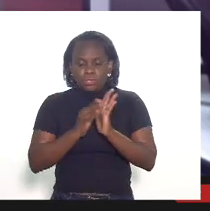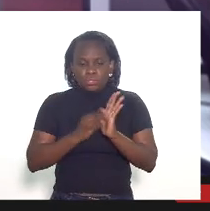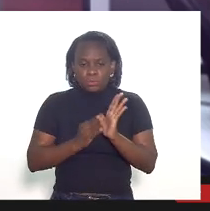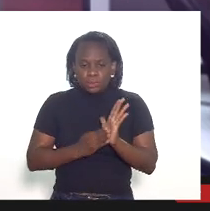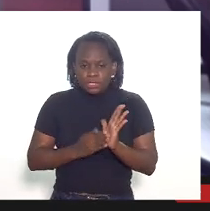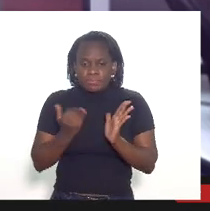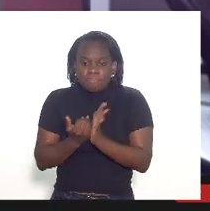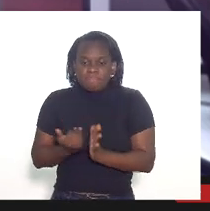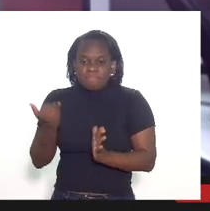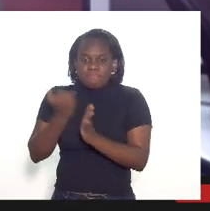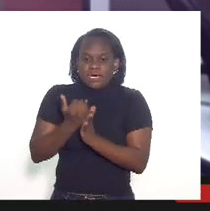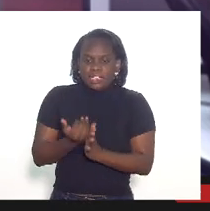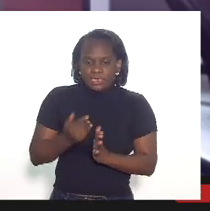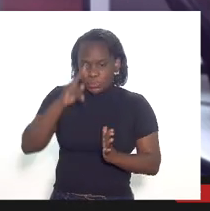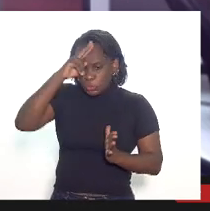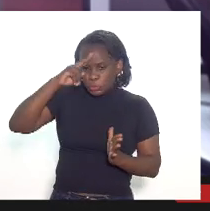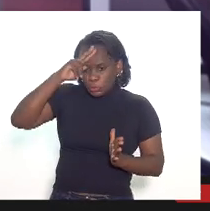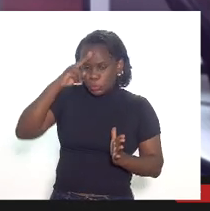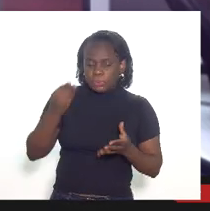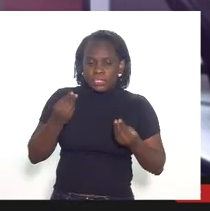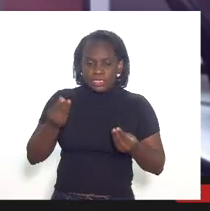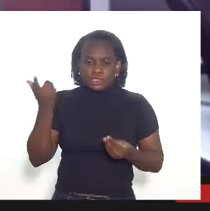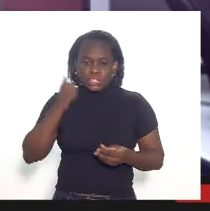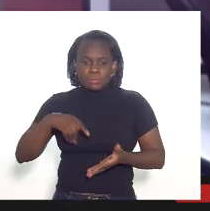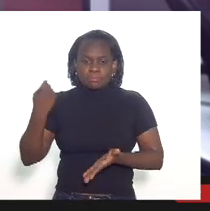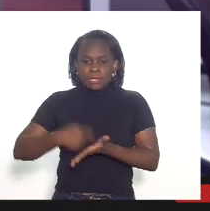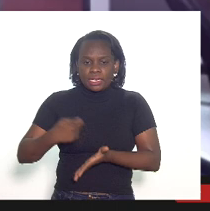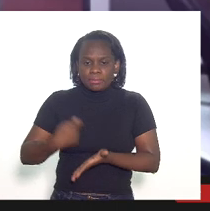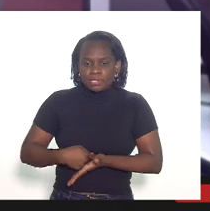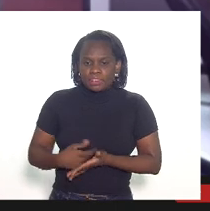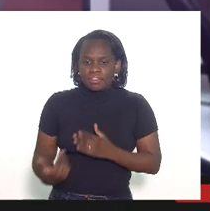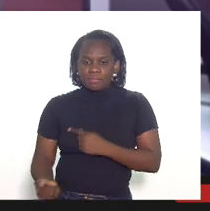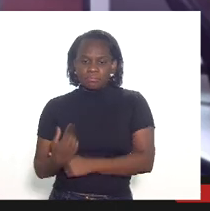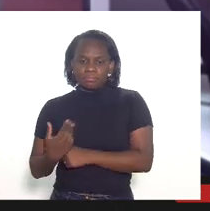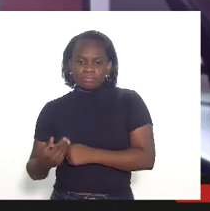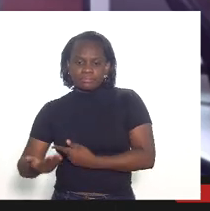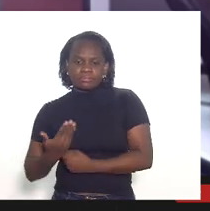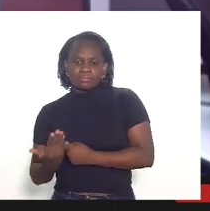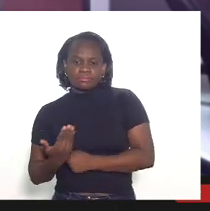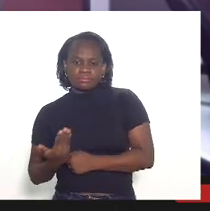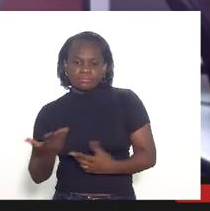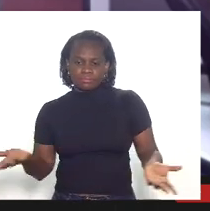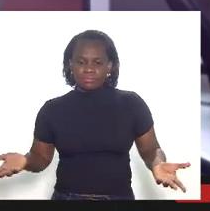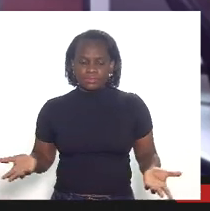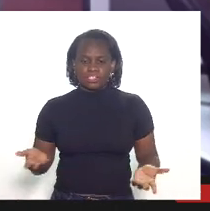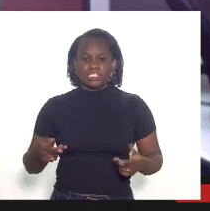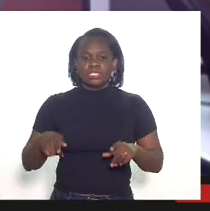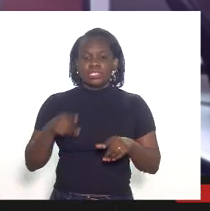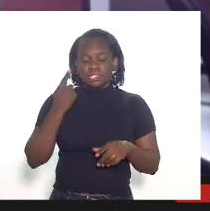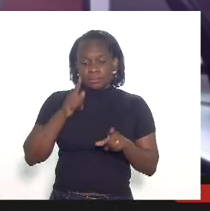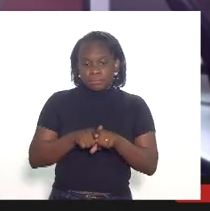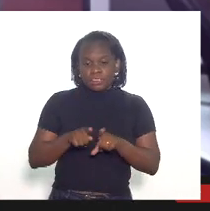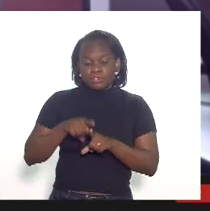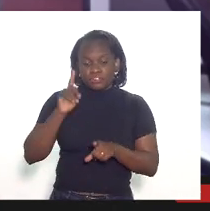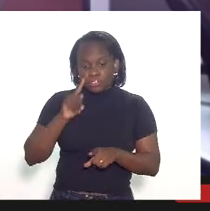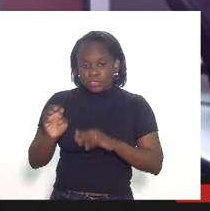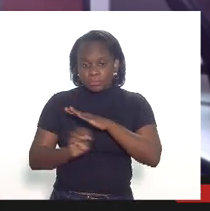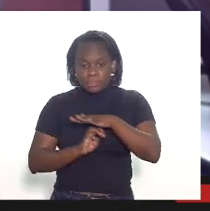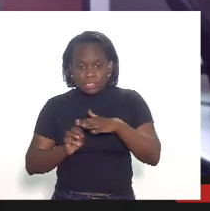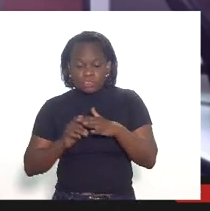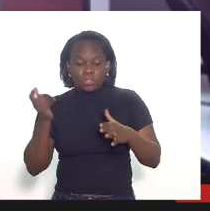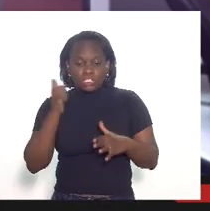acima do mercado de forma a segurar o pagamento de vantagens indevidas verificou-se que a empresa conseguiu